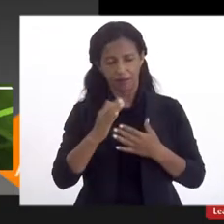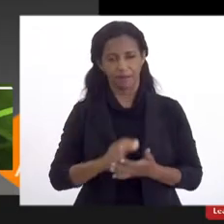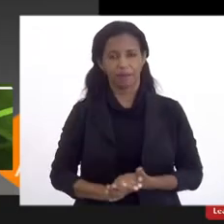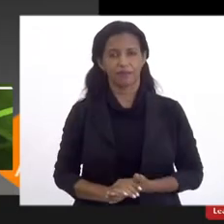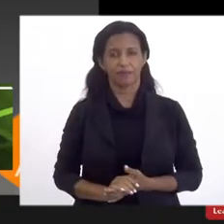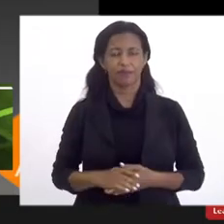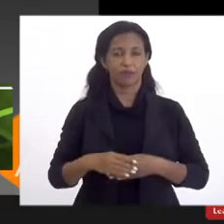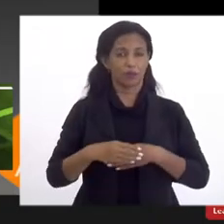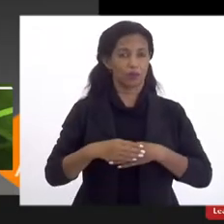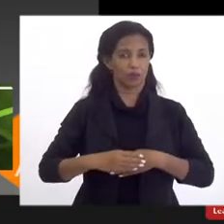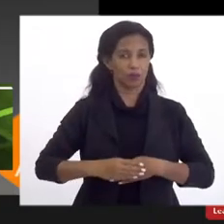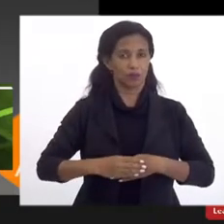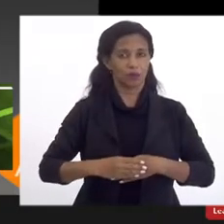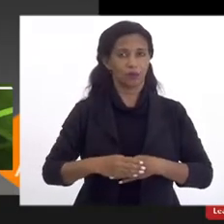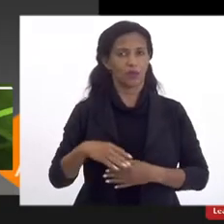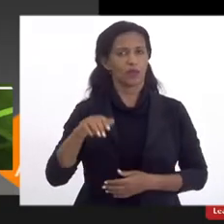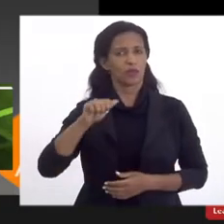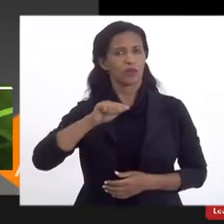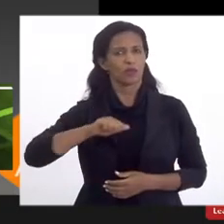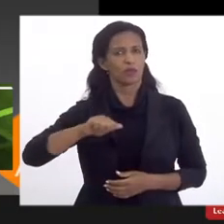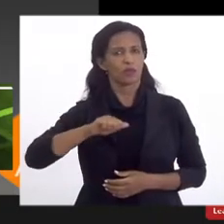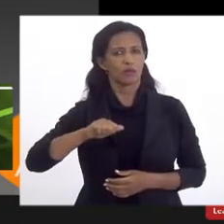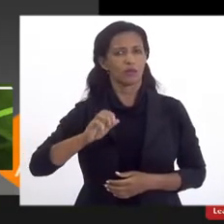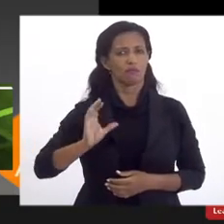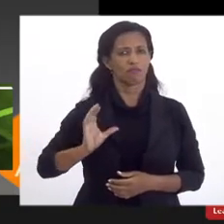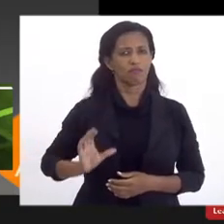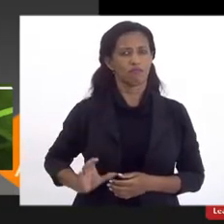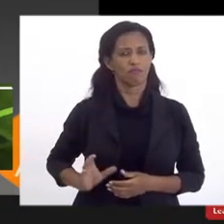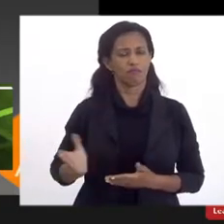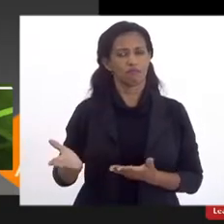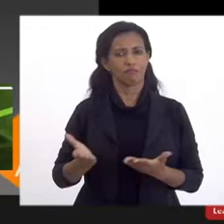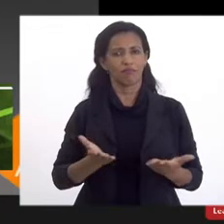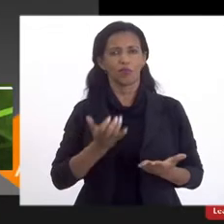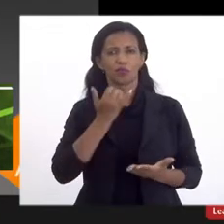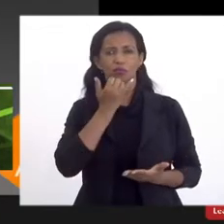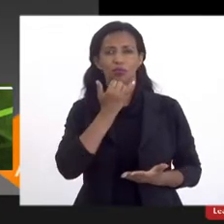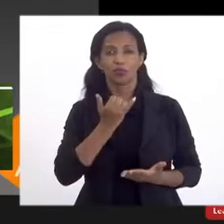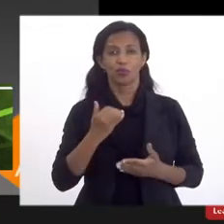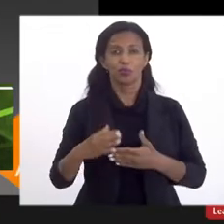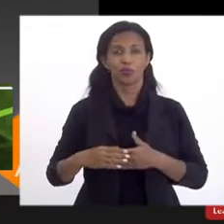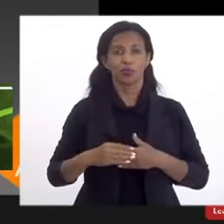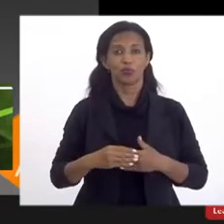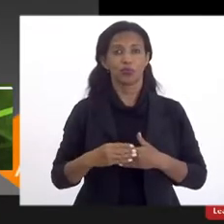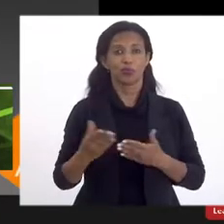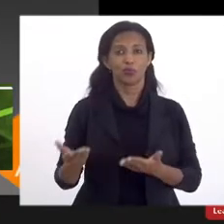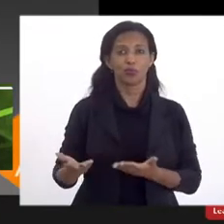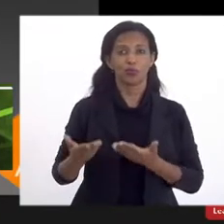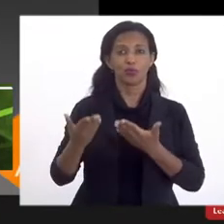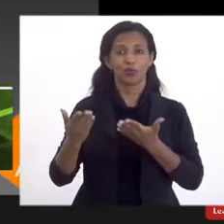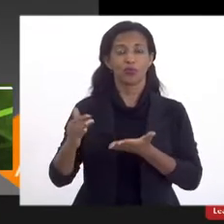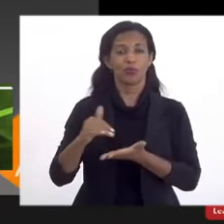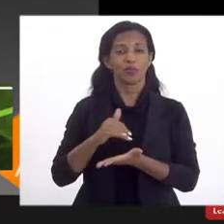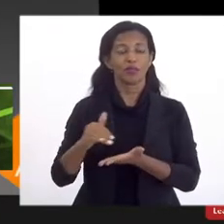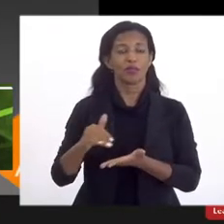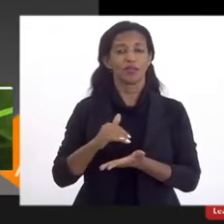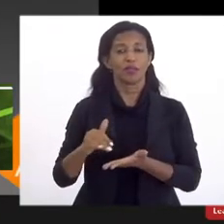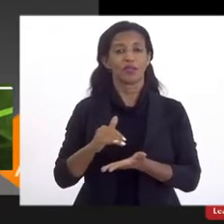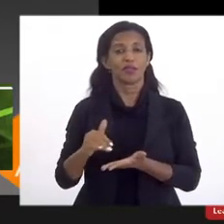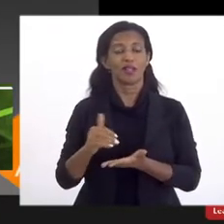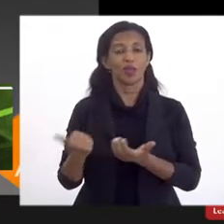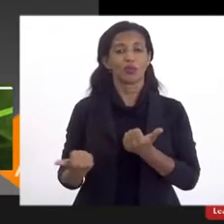cumprimento a sociedade civil aqui representada, desculpe, cumprimento o excelentíssimo secretário,